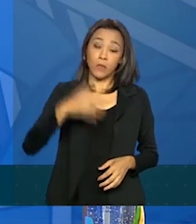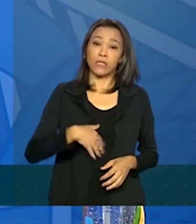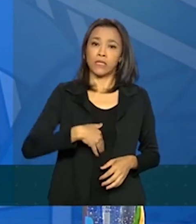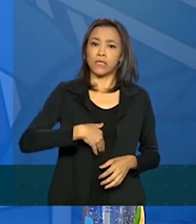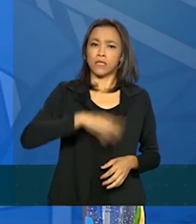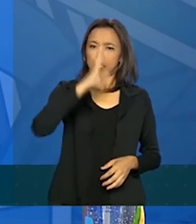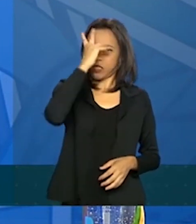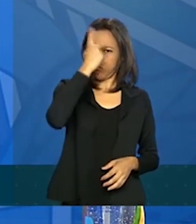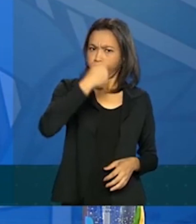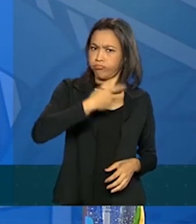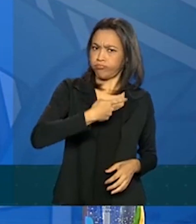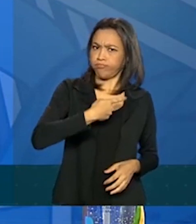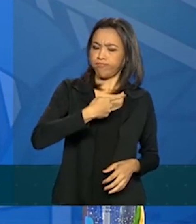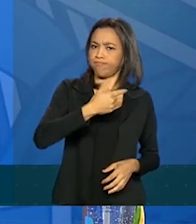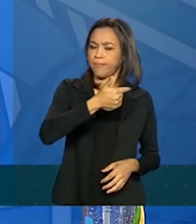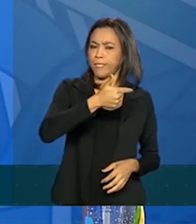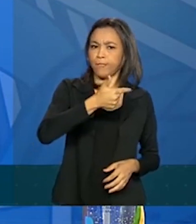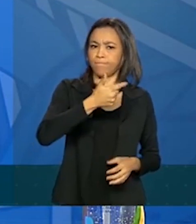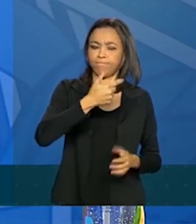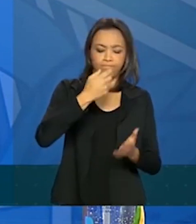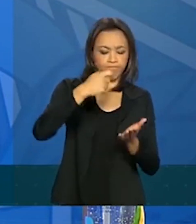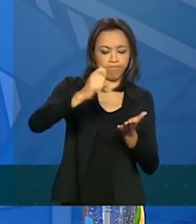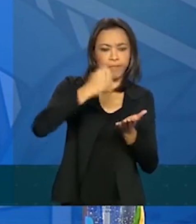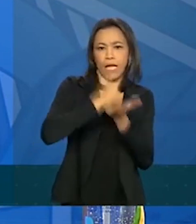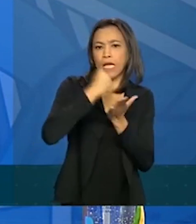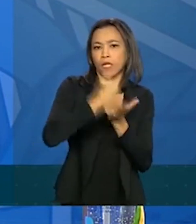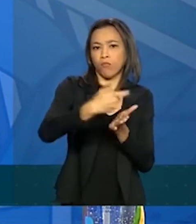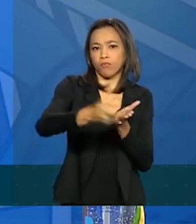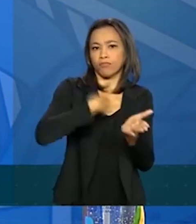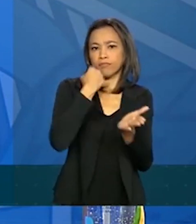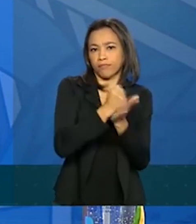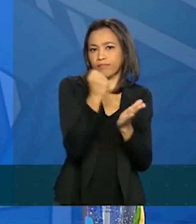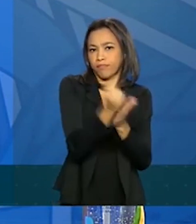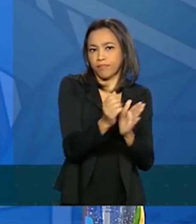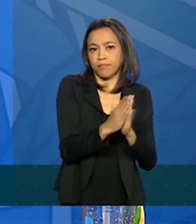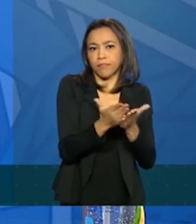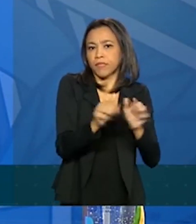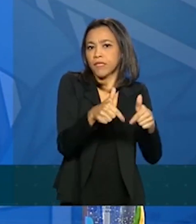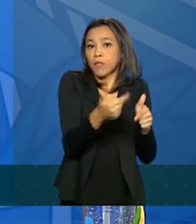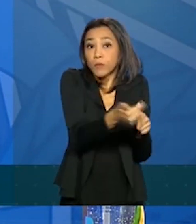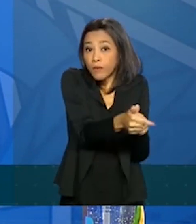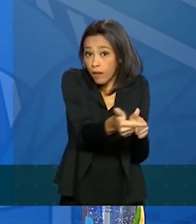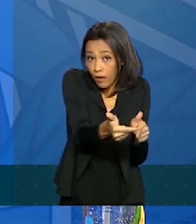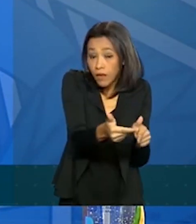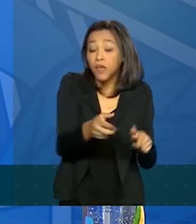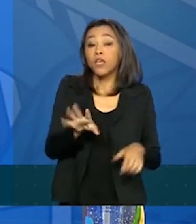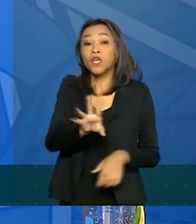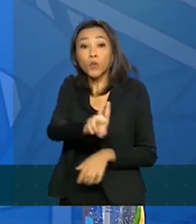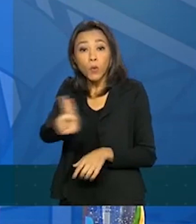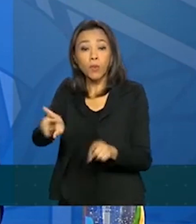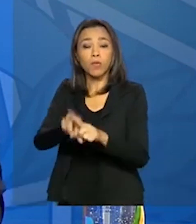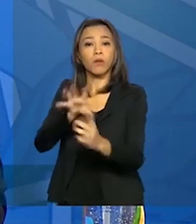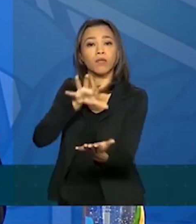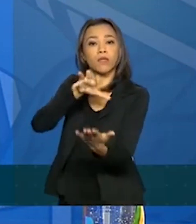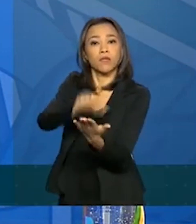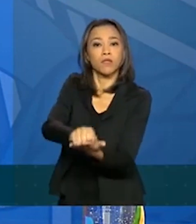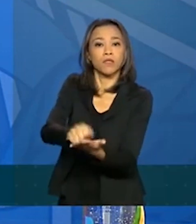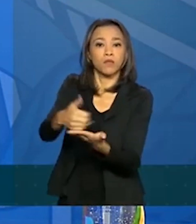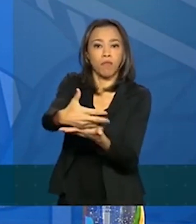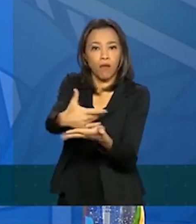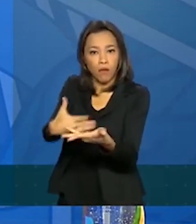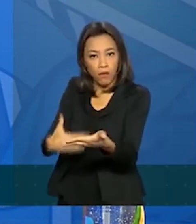aqueles que não estão no registro do cadastro único, possam, então, receber